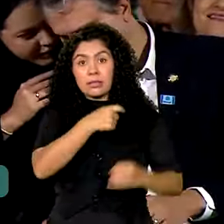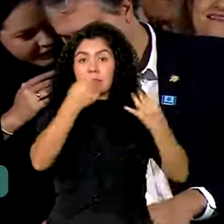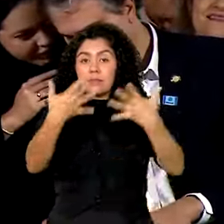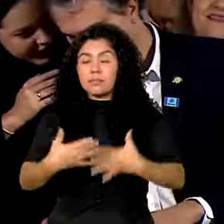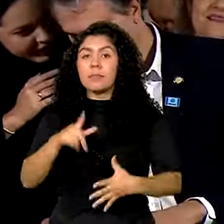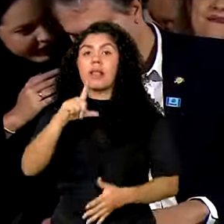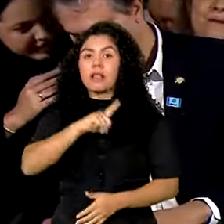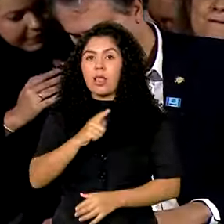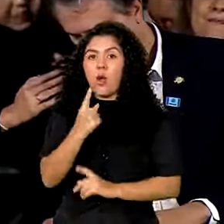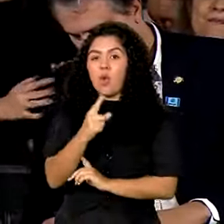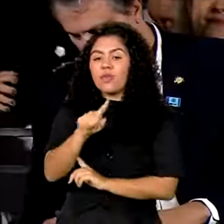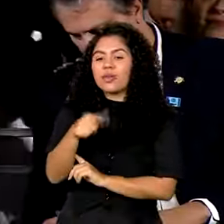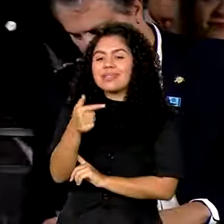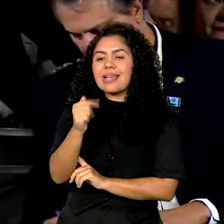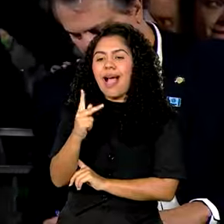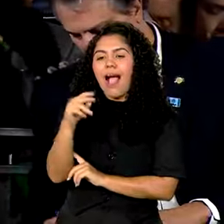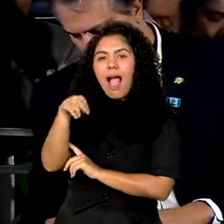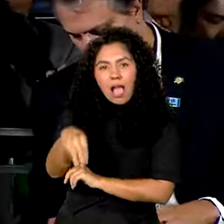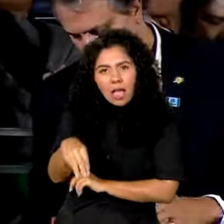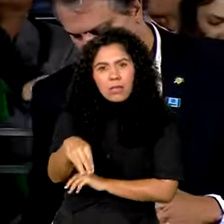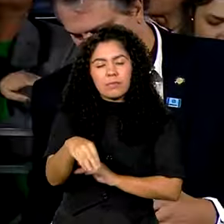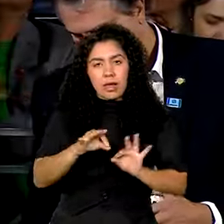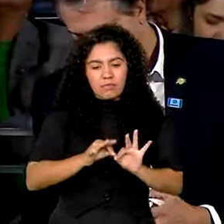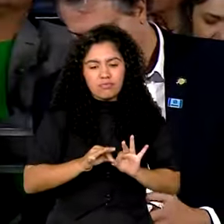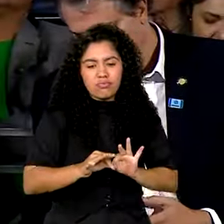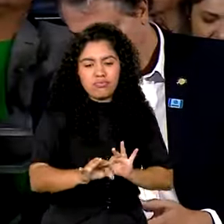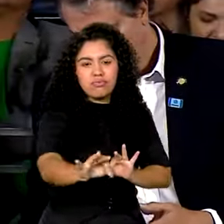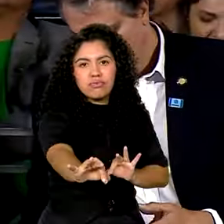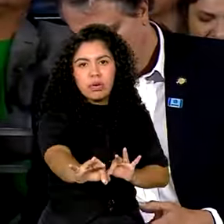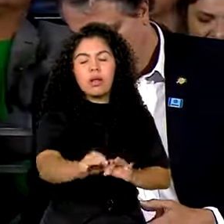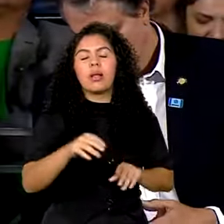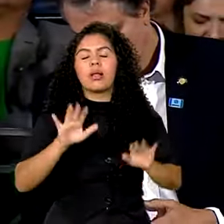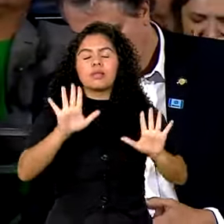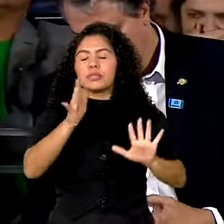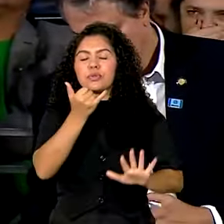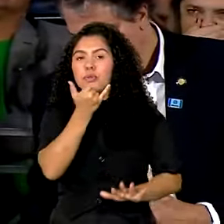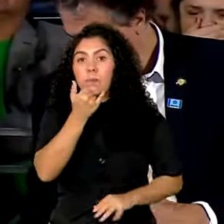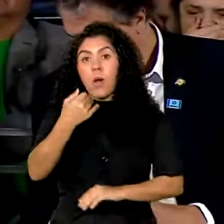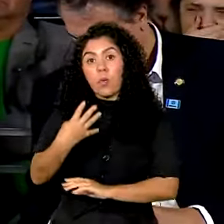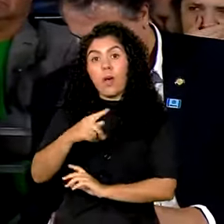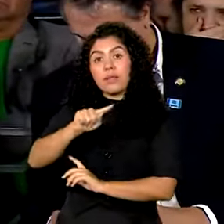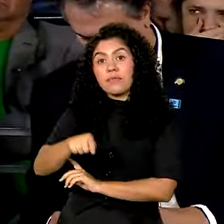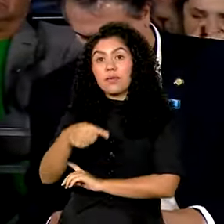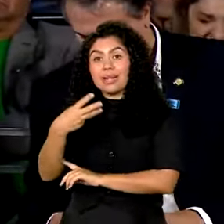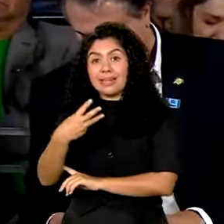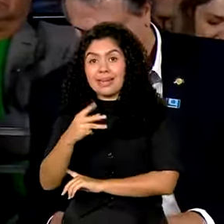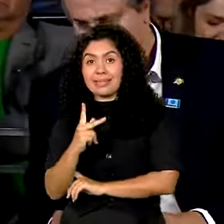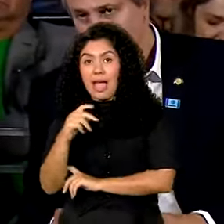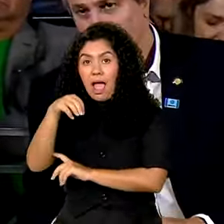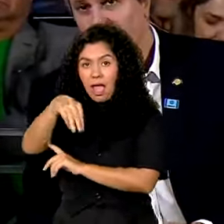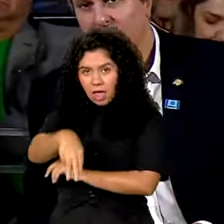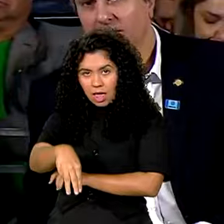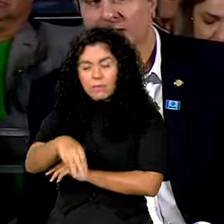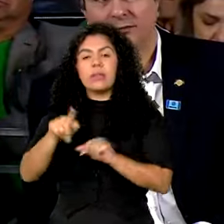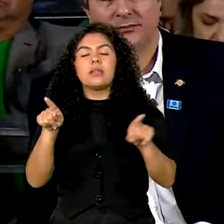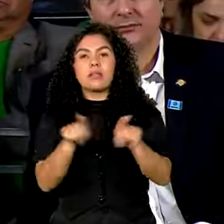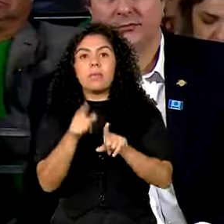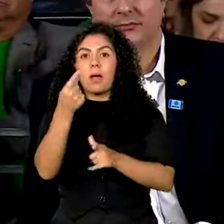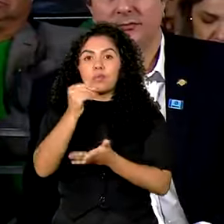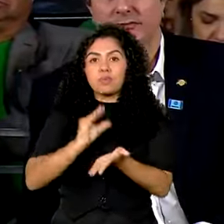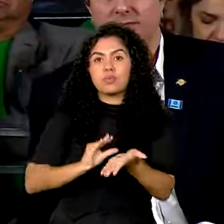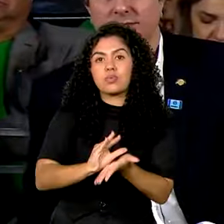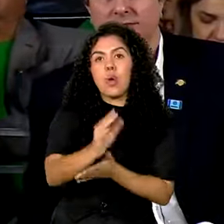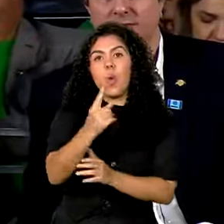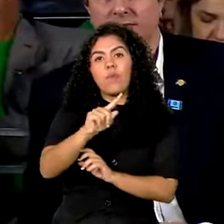,7 quilômetros no investimento, não, perdão, 4,3 quilômetros e o investimento de 1